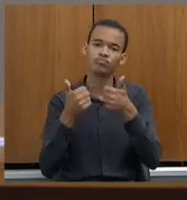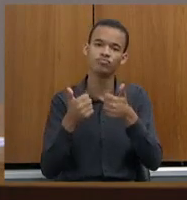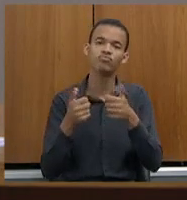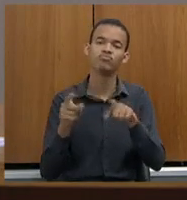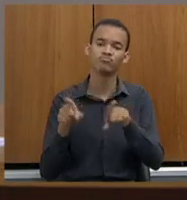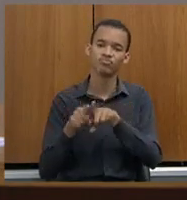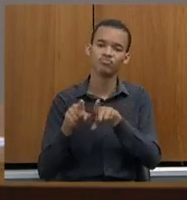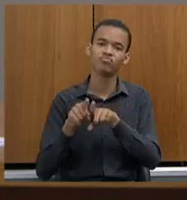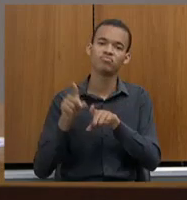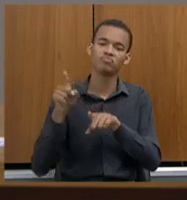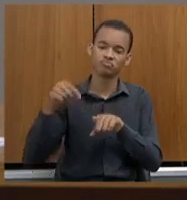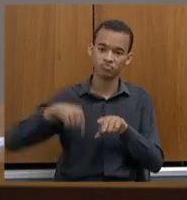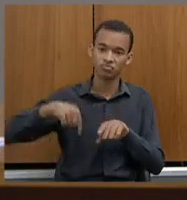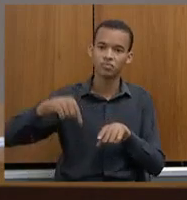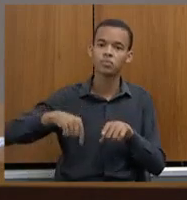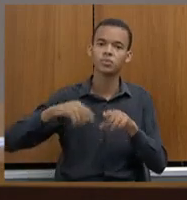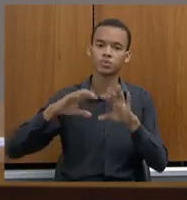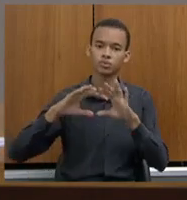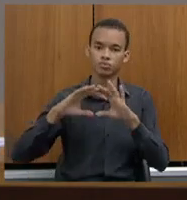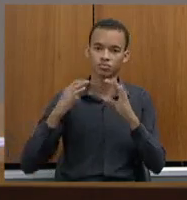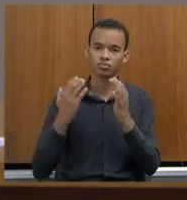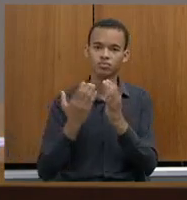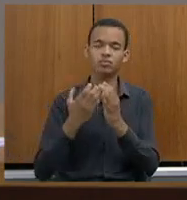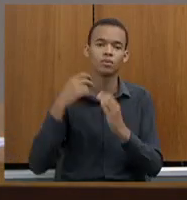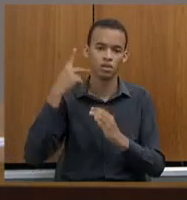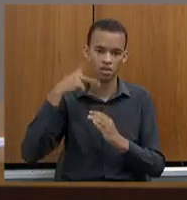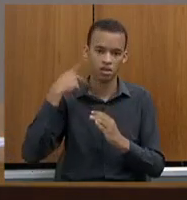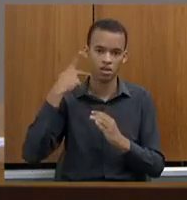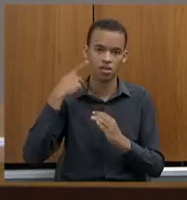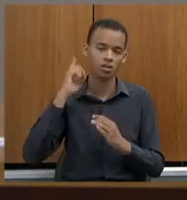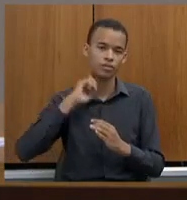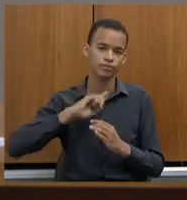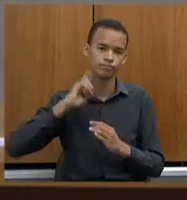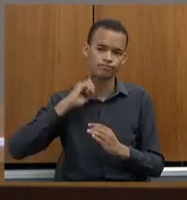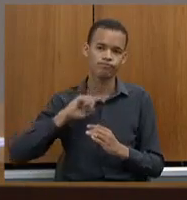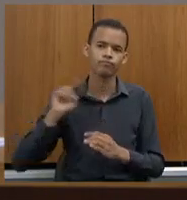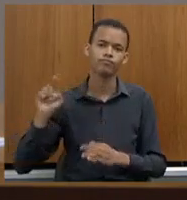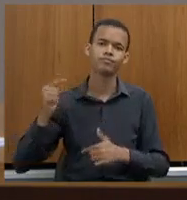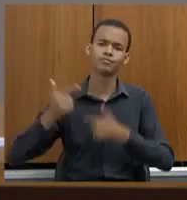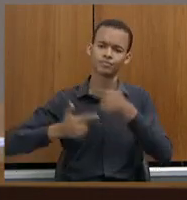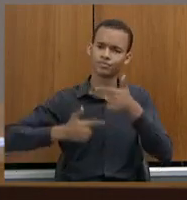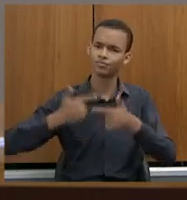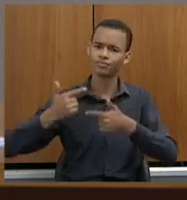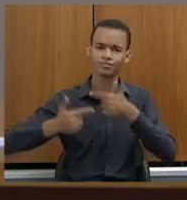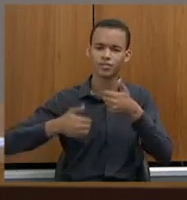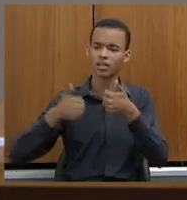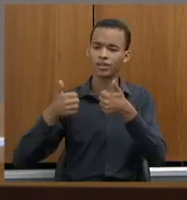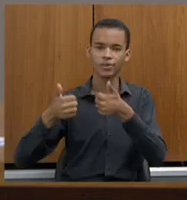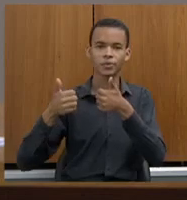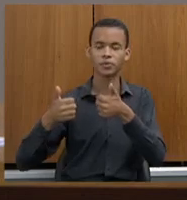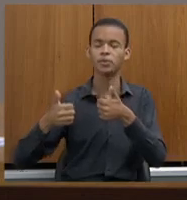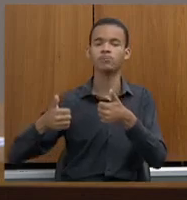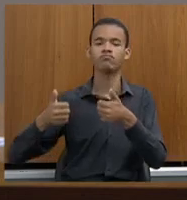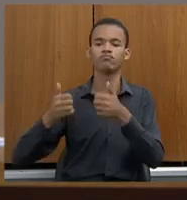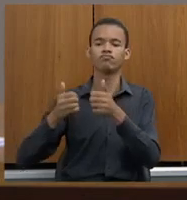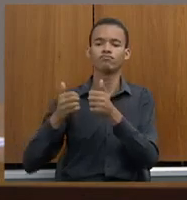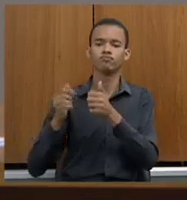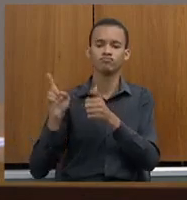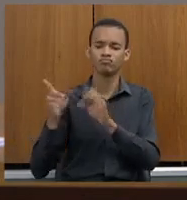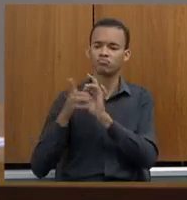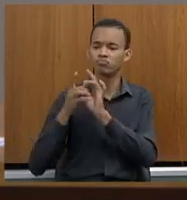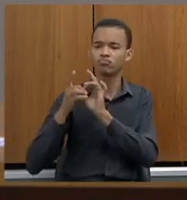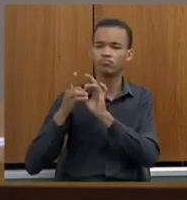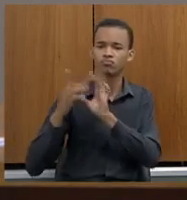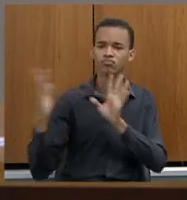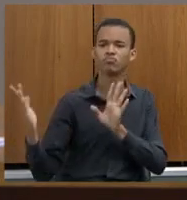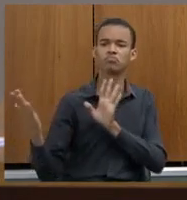desempenho aqui no Parlamento Mineiro, e dizer que você tem portas abertas conosco sempre, e